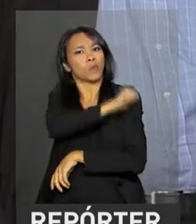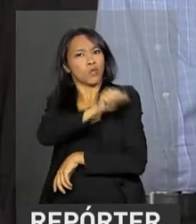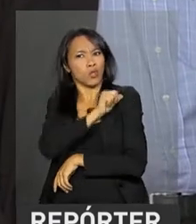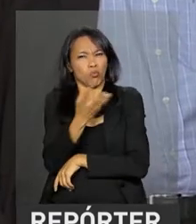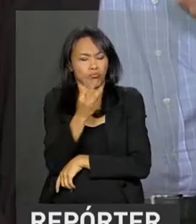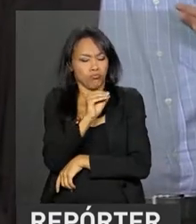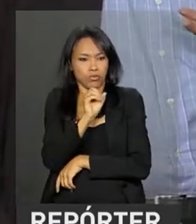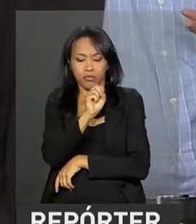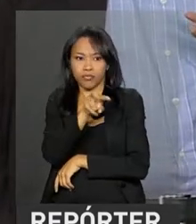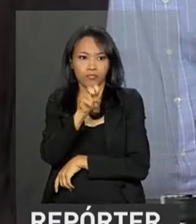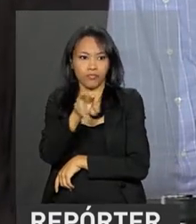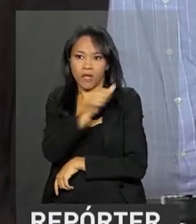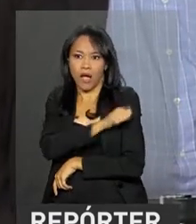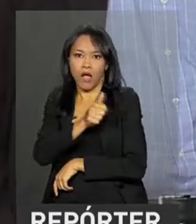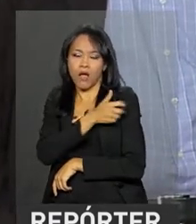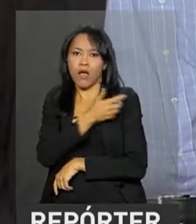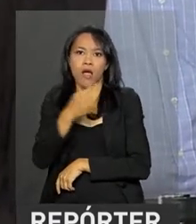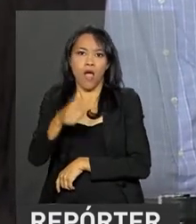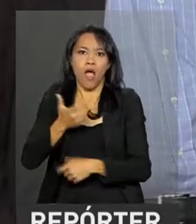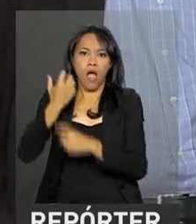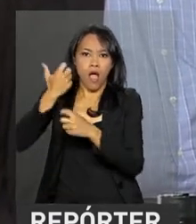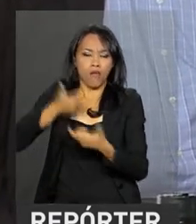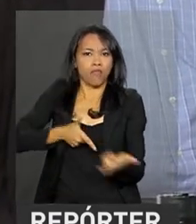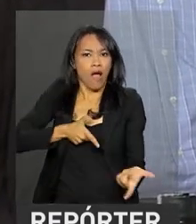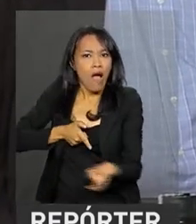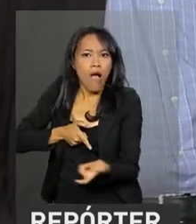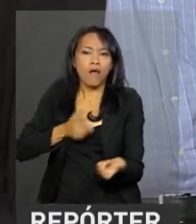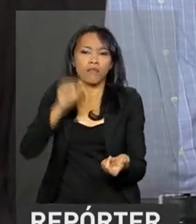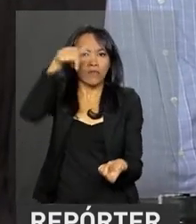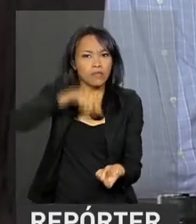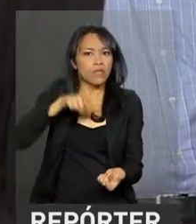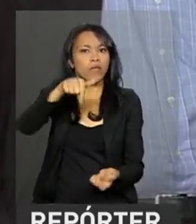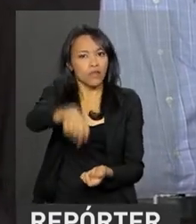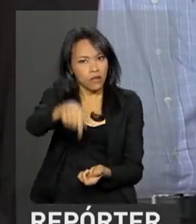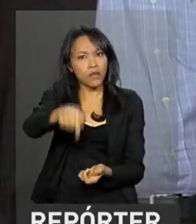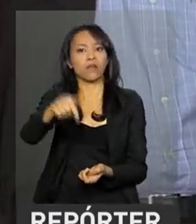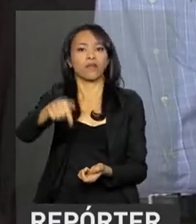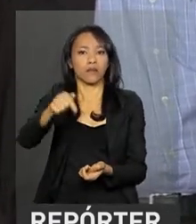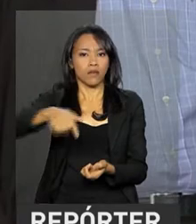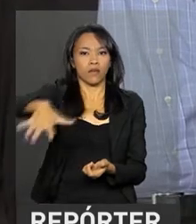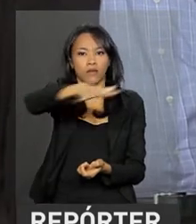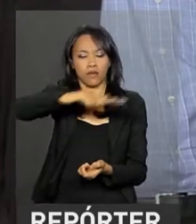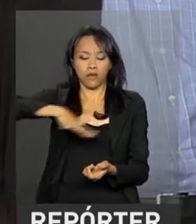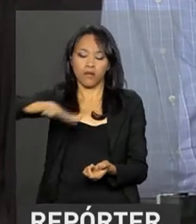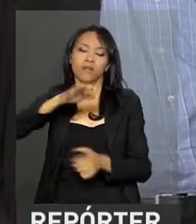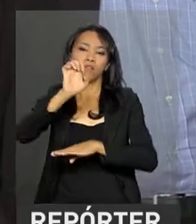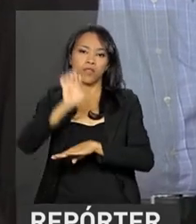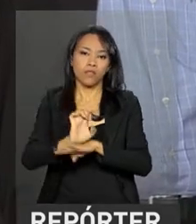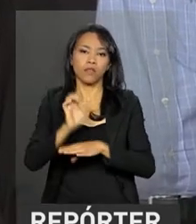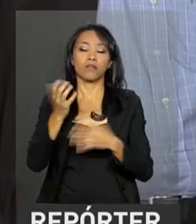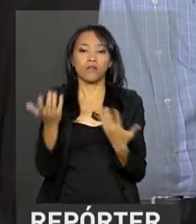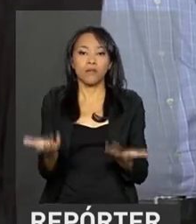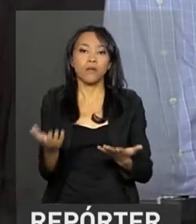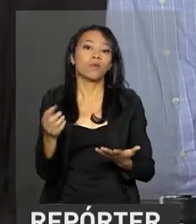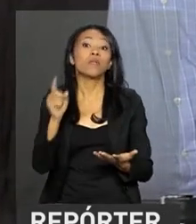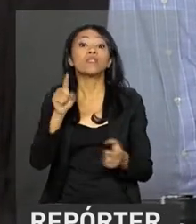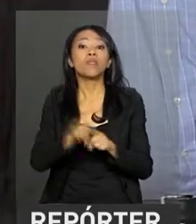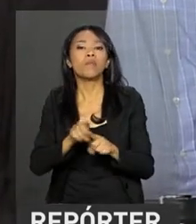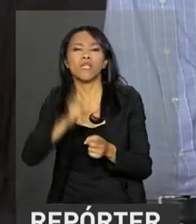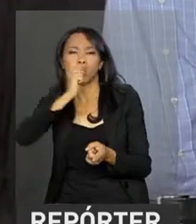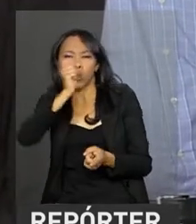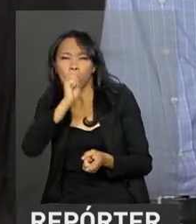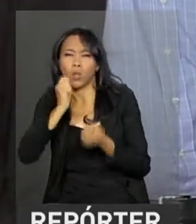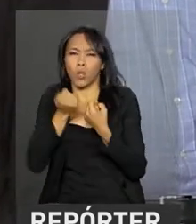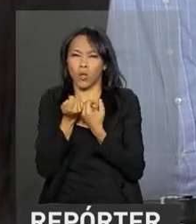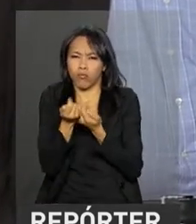que se alardeia aqui existentes no Rio de Janeiro. De igual maneira, o tráfico de drogas,